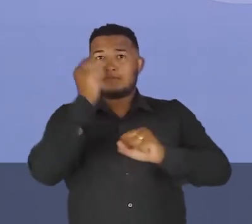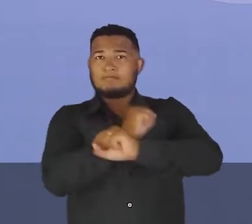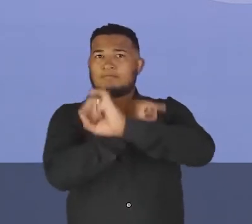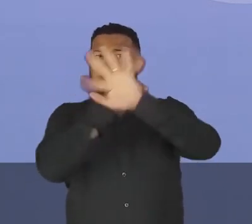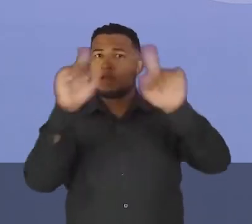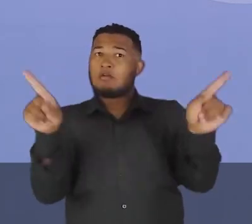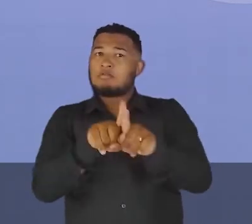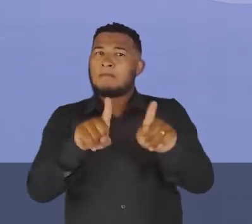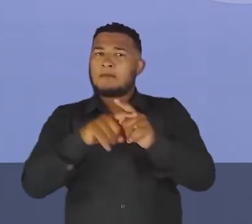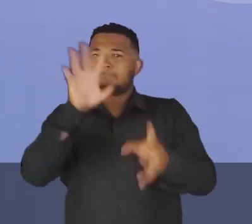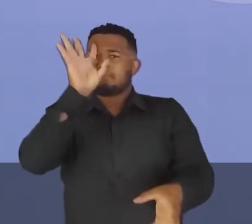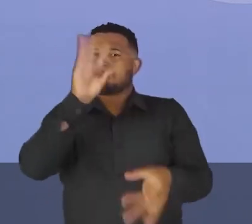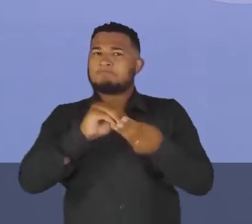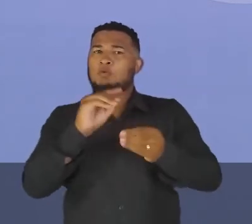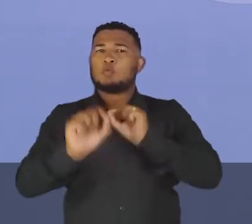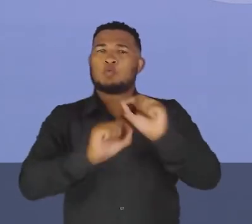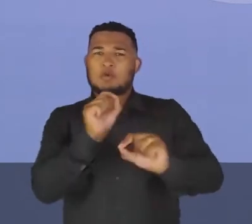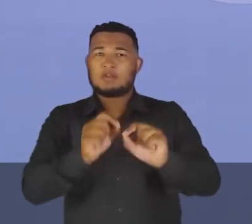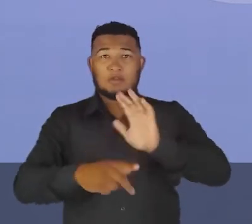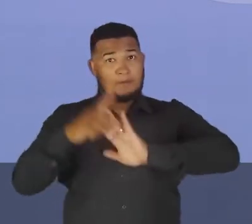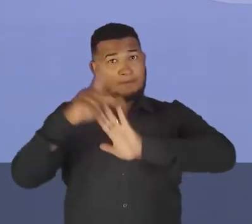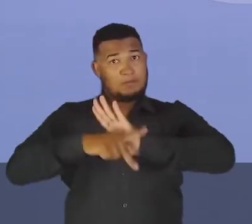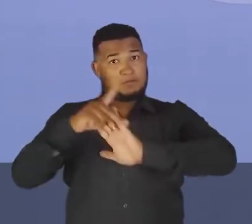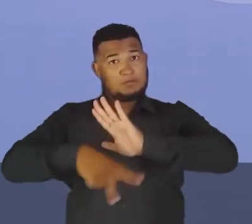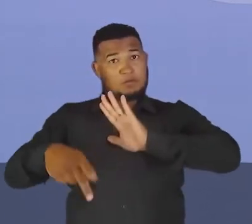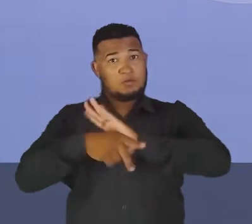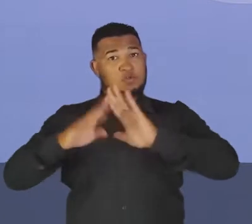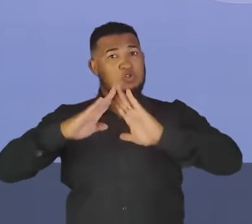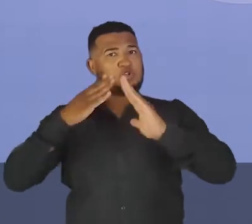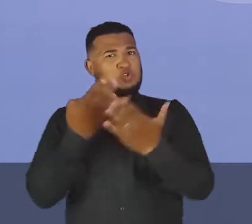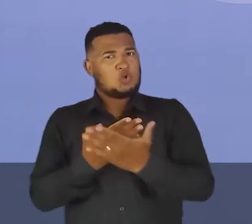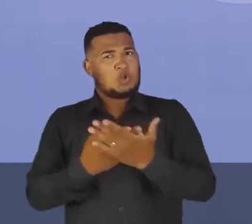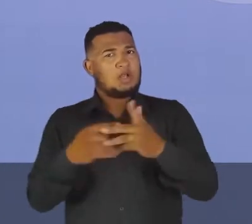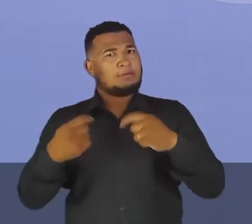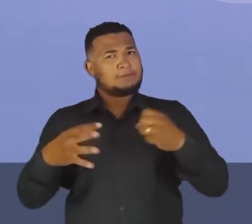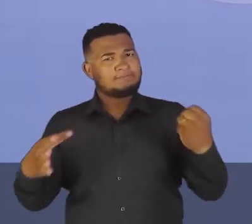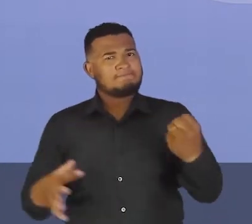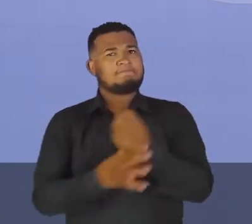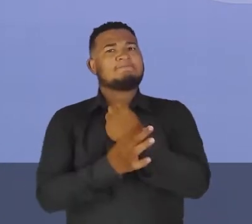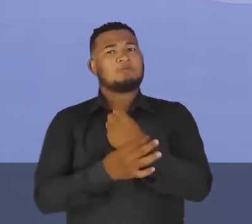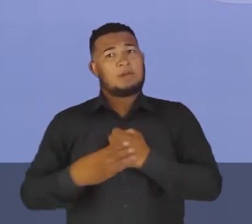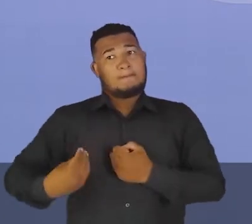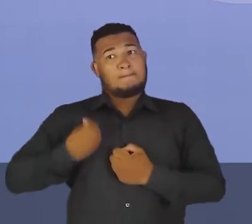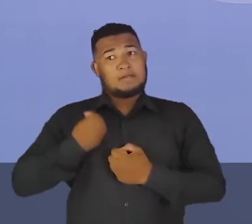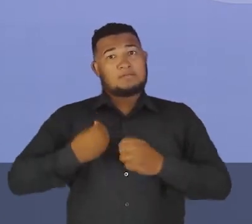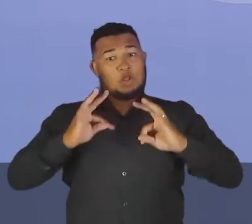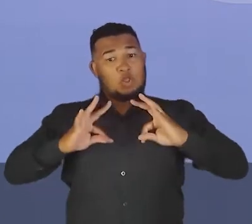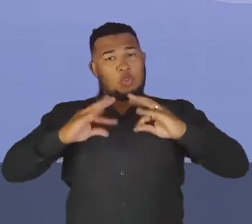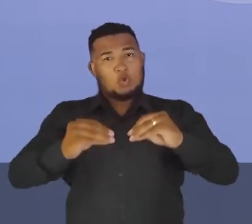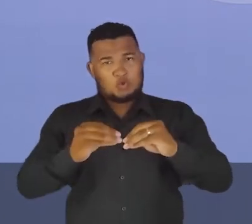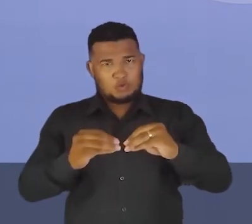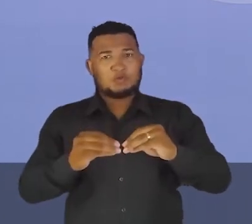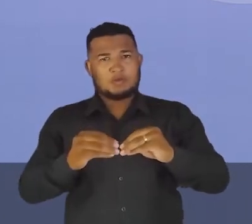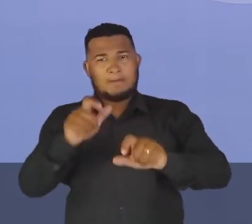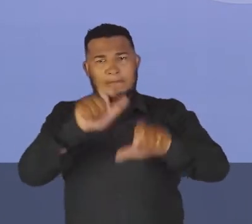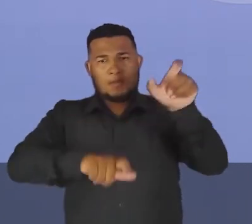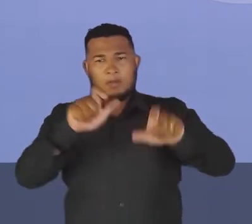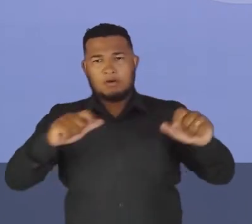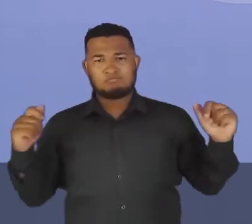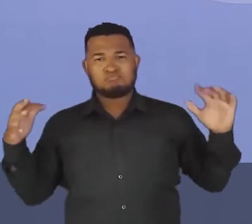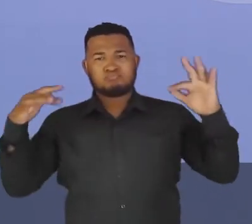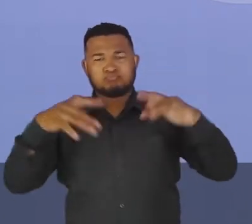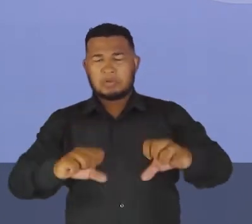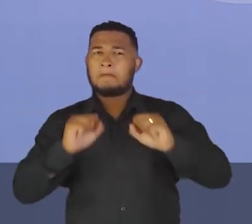concluir que os projetos de uma escola, eles necessitam garantir a participação de todos, né? Os integrantes dessa